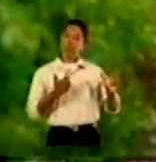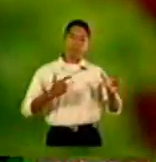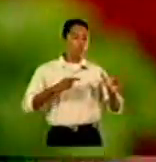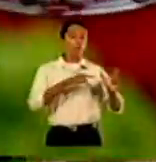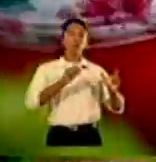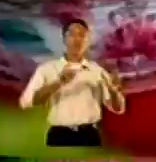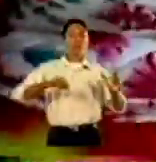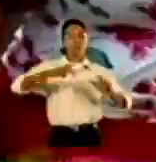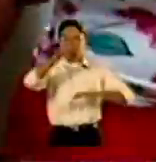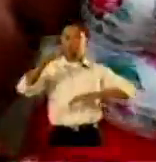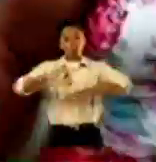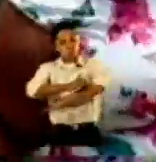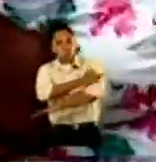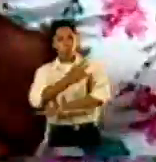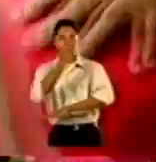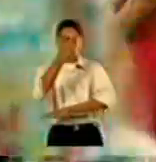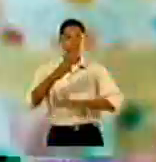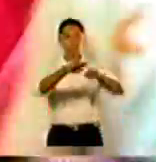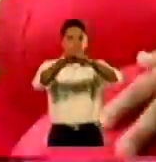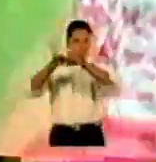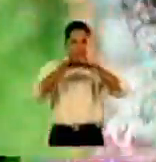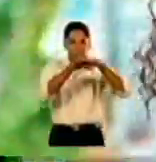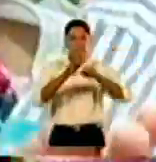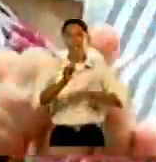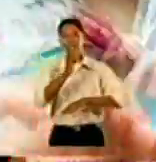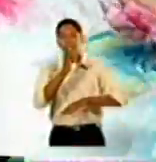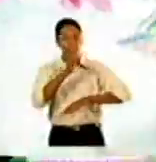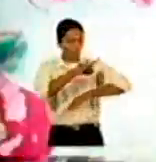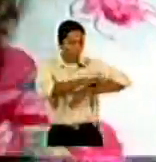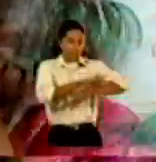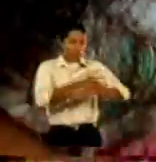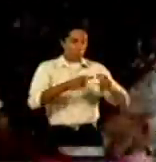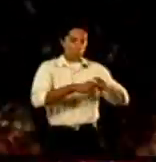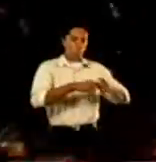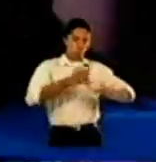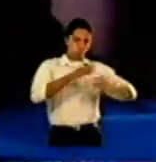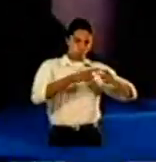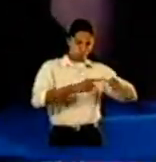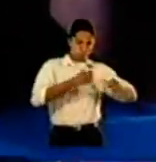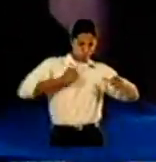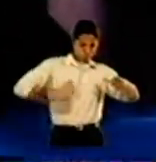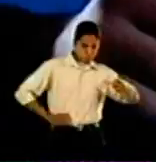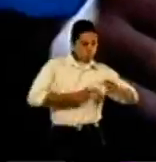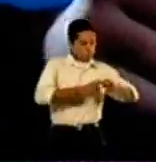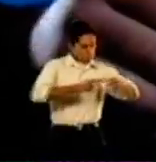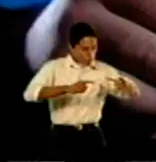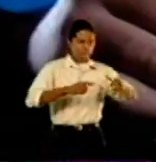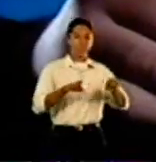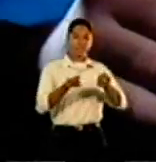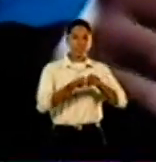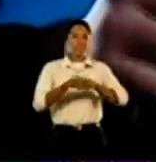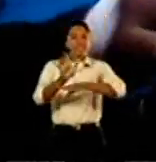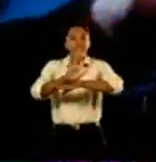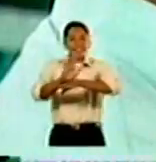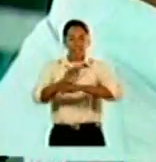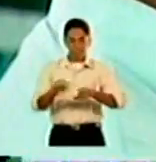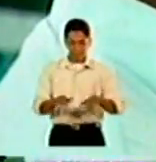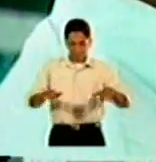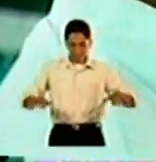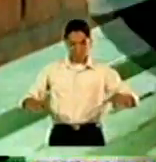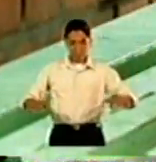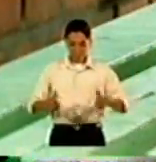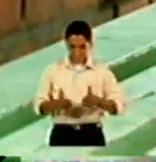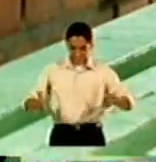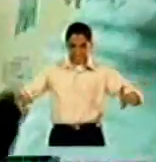Acessibilidade é garantir que a sociedade ofereça a mesma oportunidade para todos. Sanitários adequados, assentos maiores e